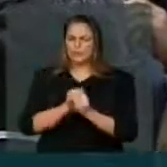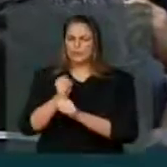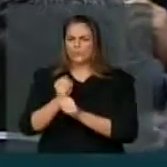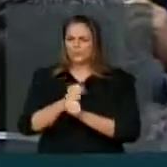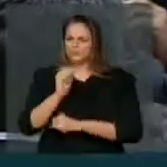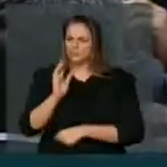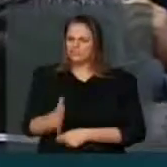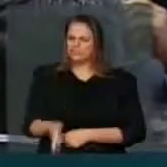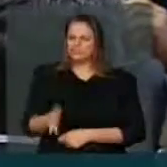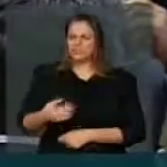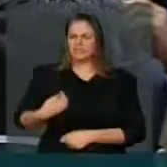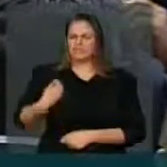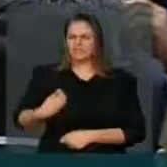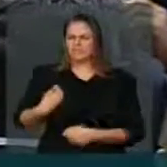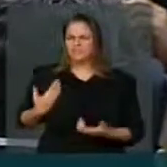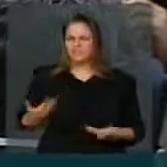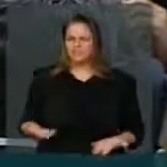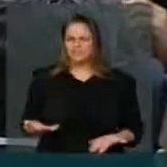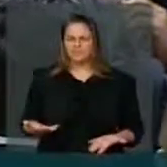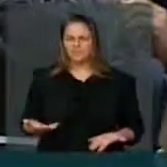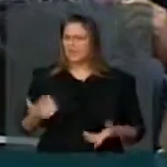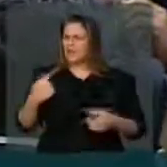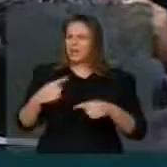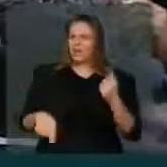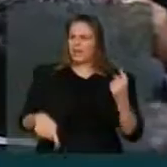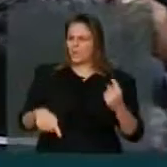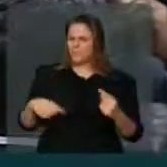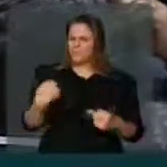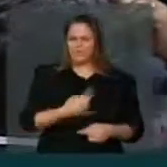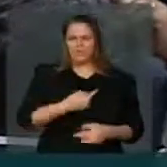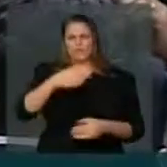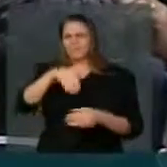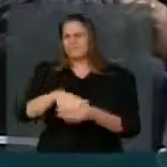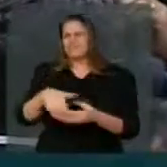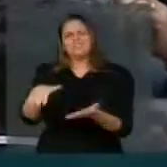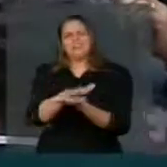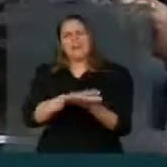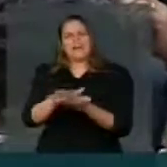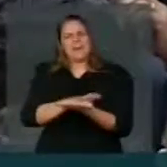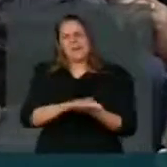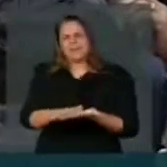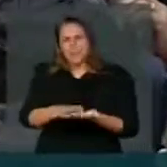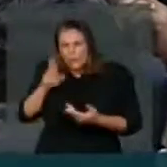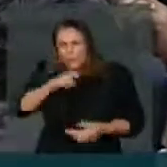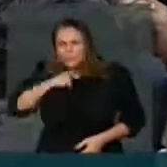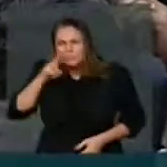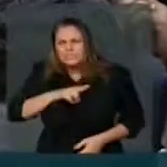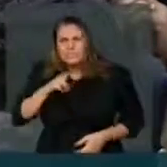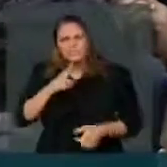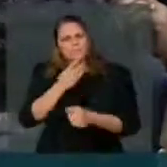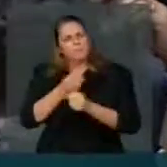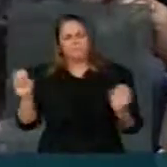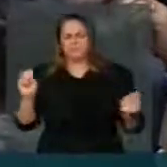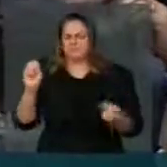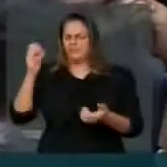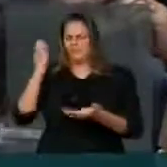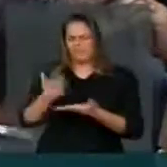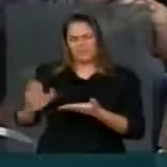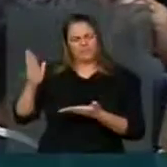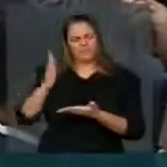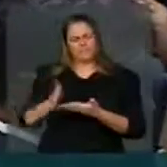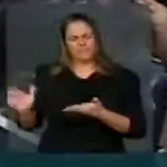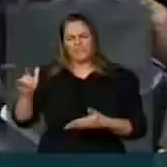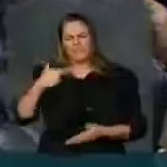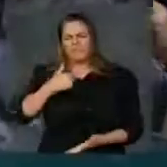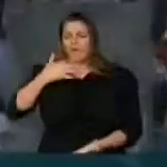absurdo. A Câmara não devia sequer apreciar essa matéria. Quanto mais com urgência. Não tem nada a ver, eu